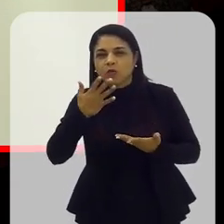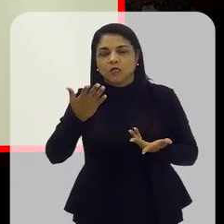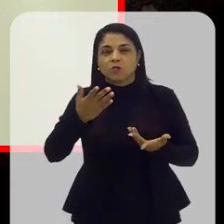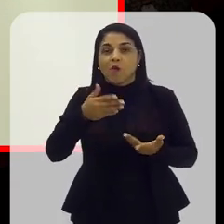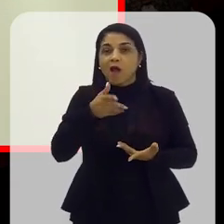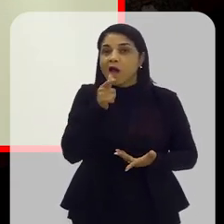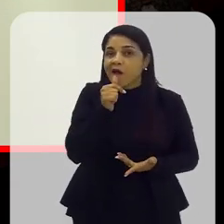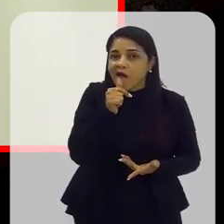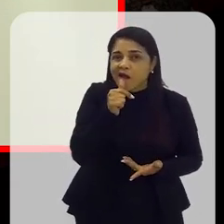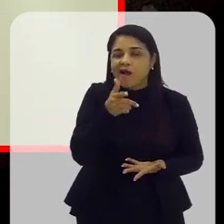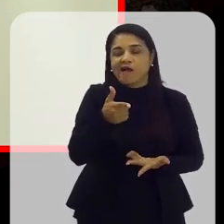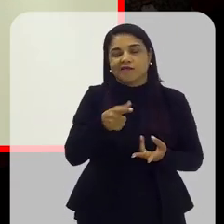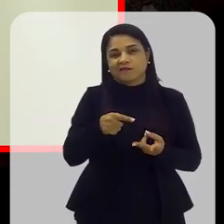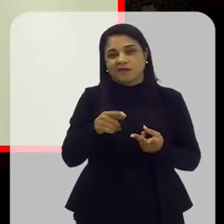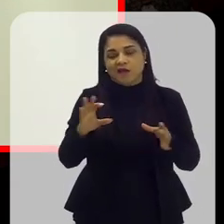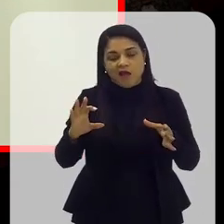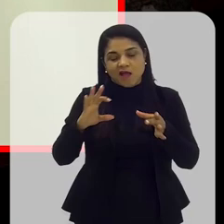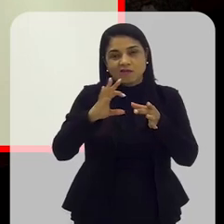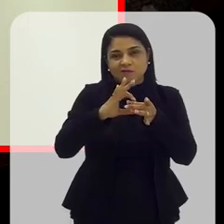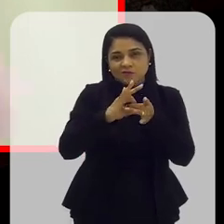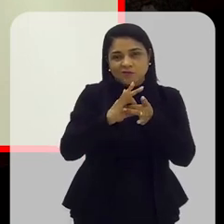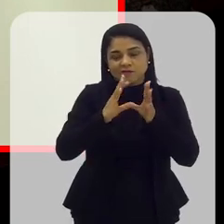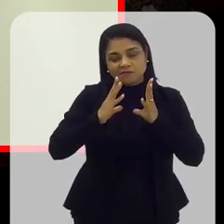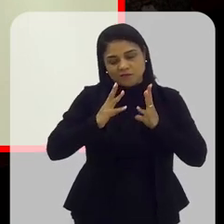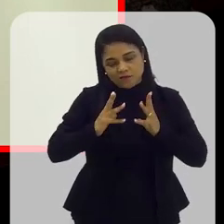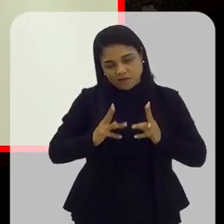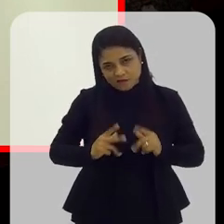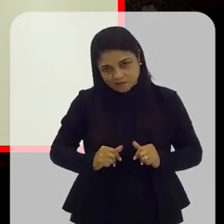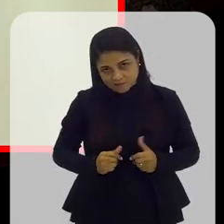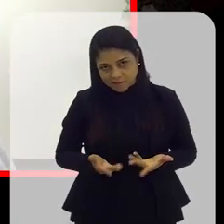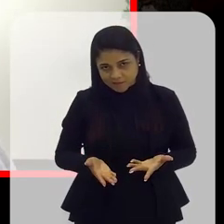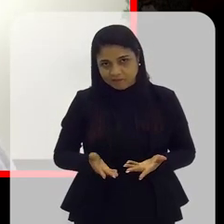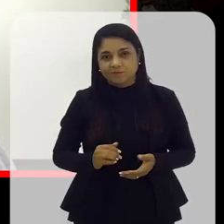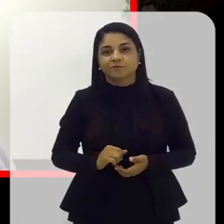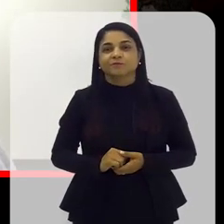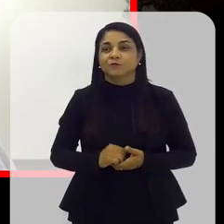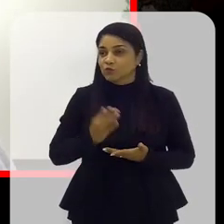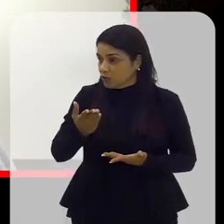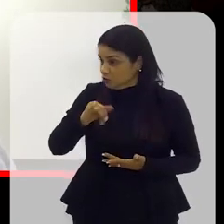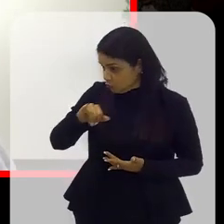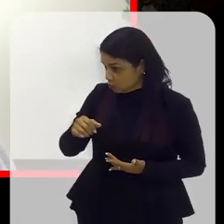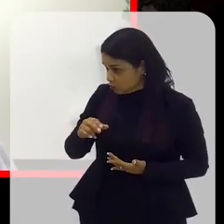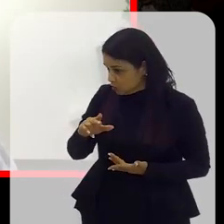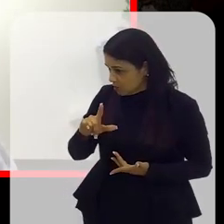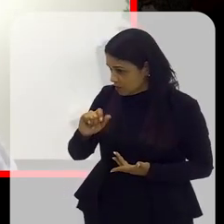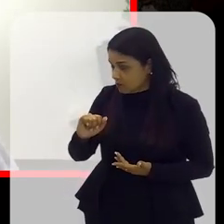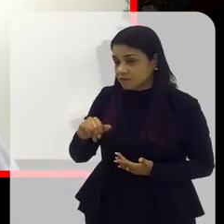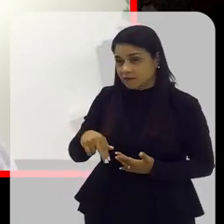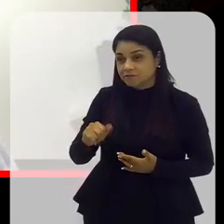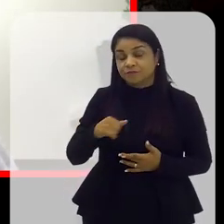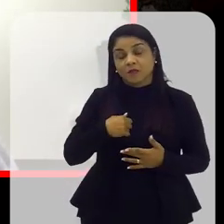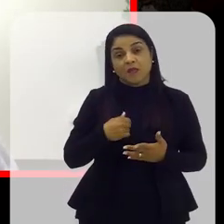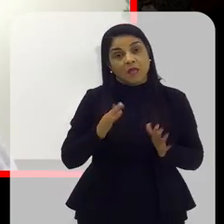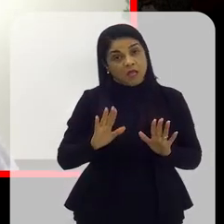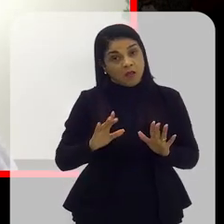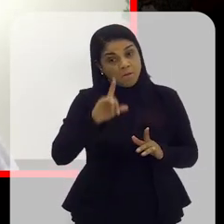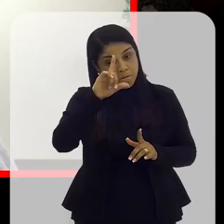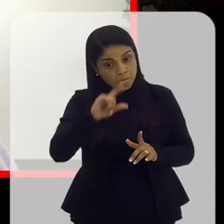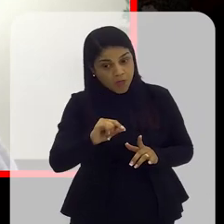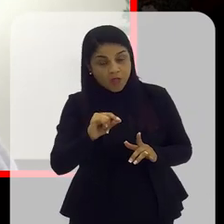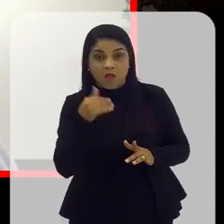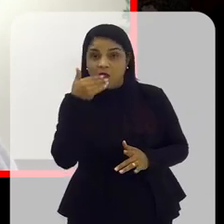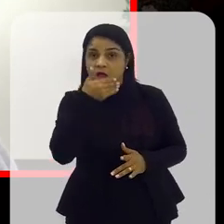colorida e bastante água associado à higienização, né, Juliana? Não, e principalmente pobre em